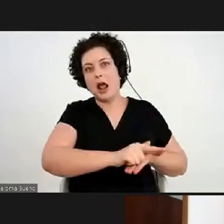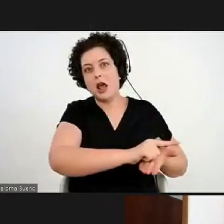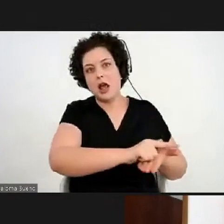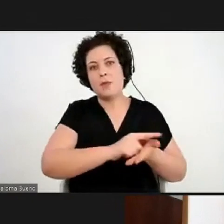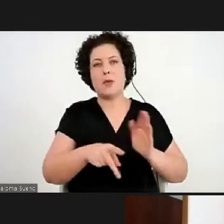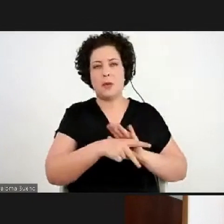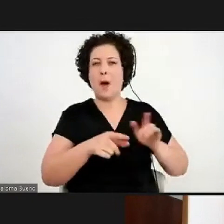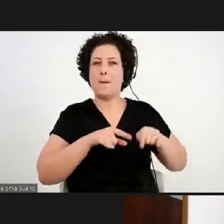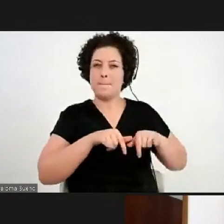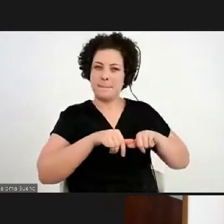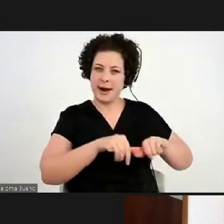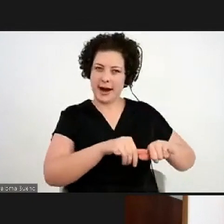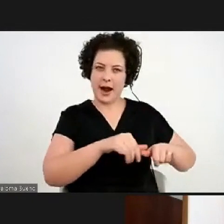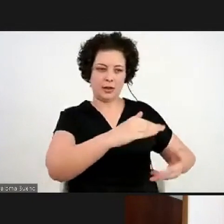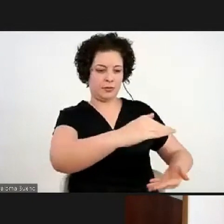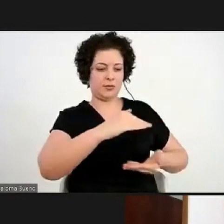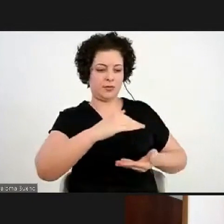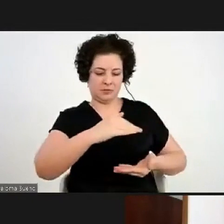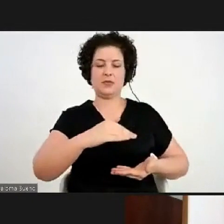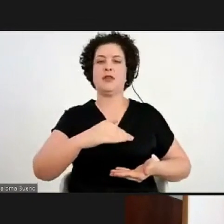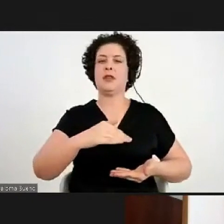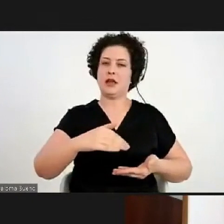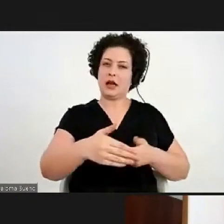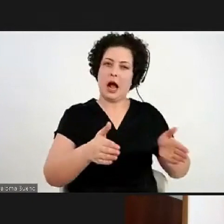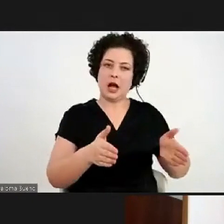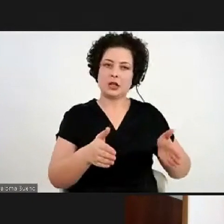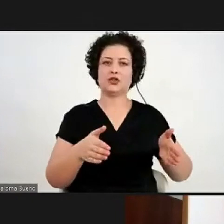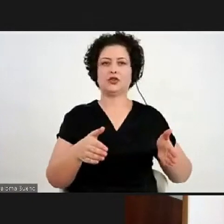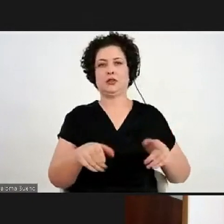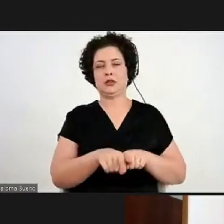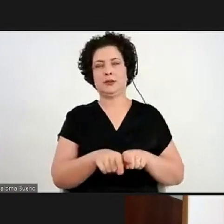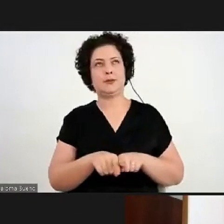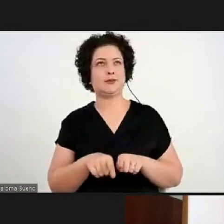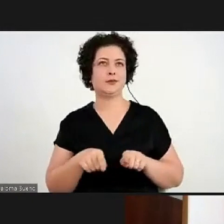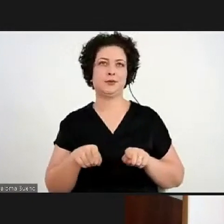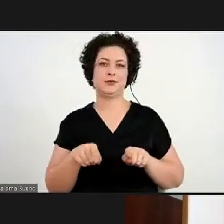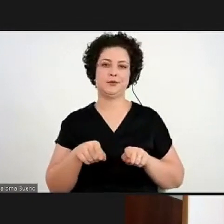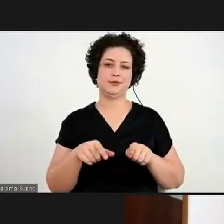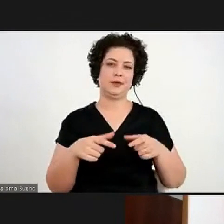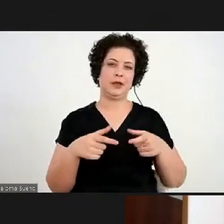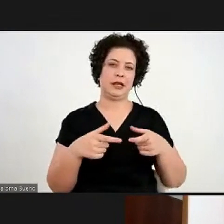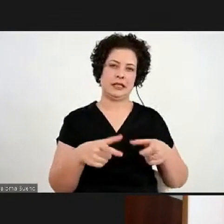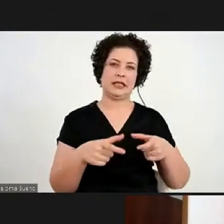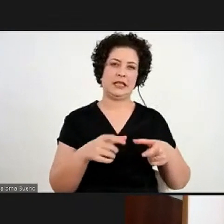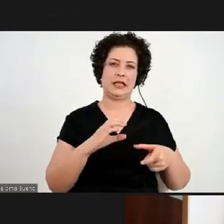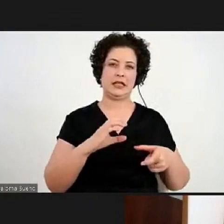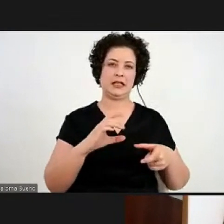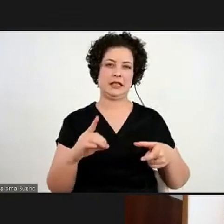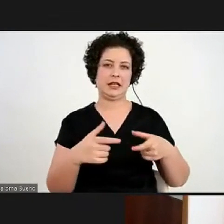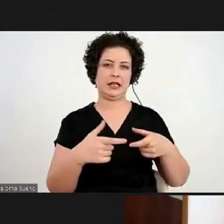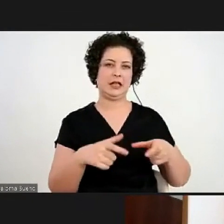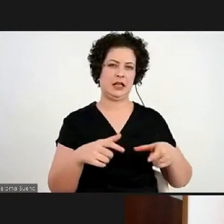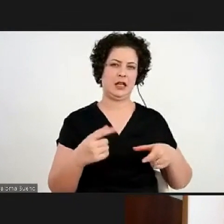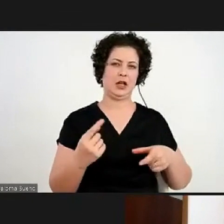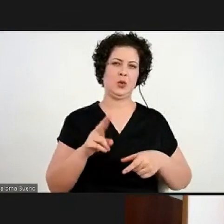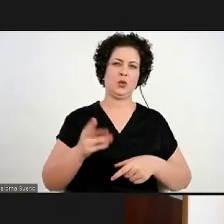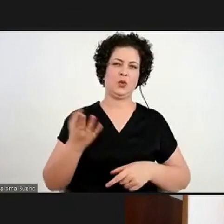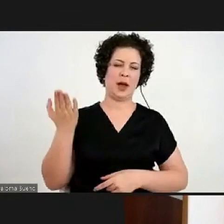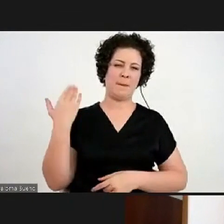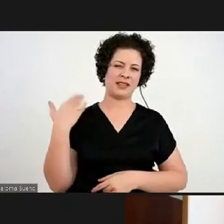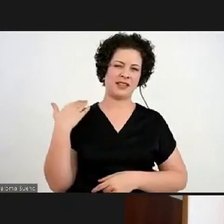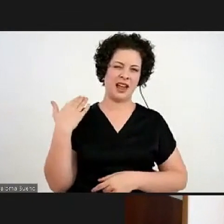tem usado, enfim, caixinhas de CD que ninguém mais usa, elas usaram para fazer livros